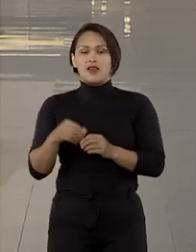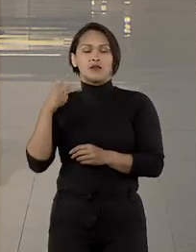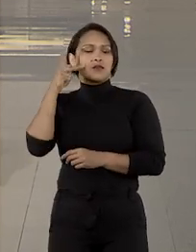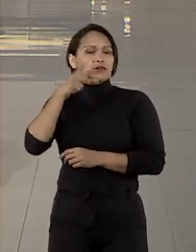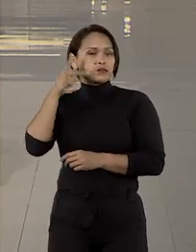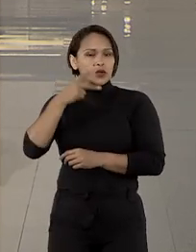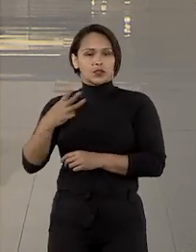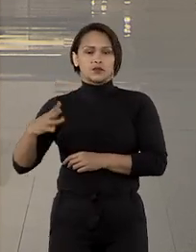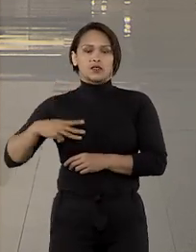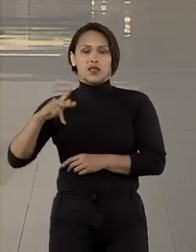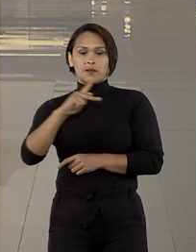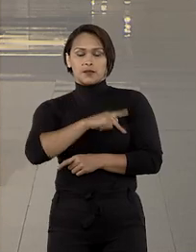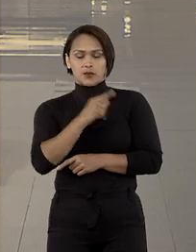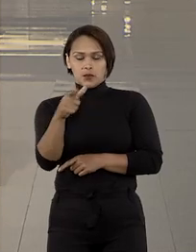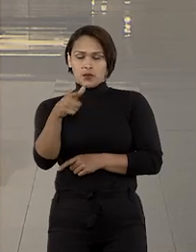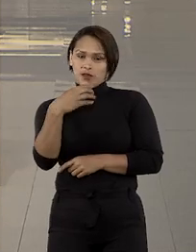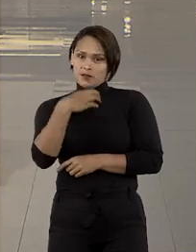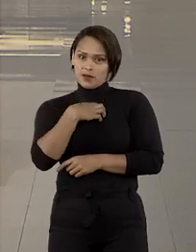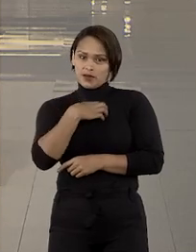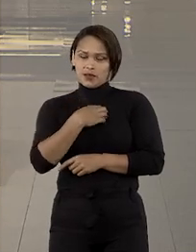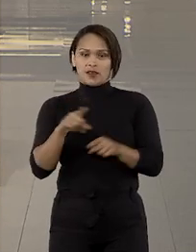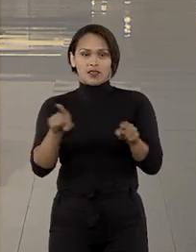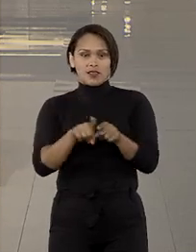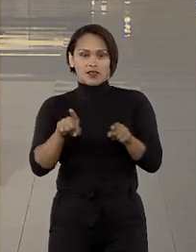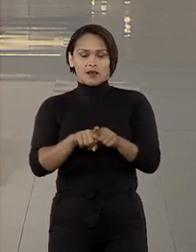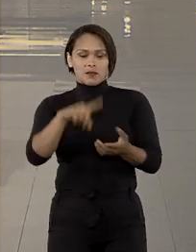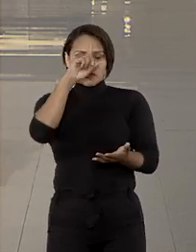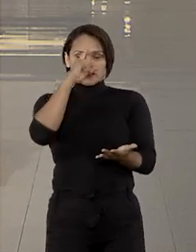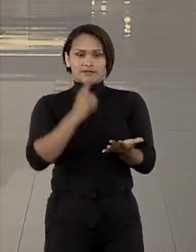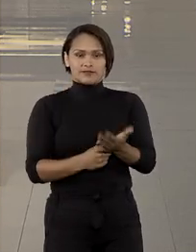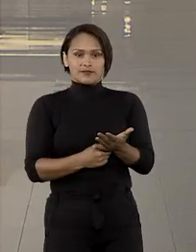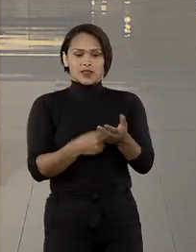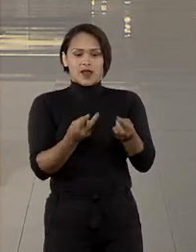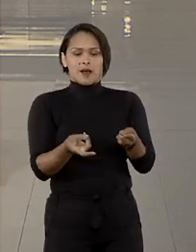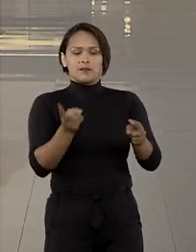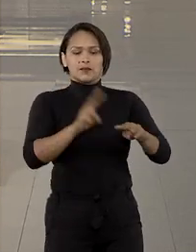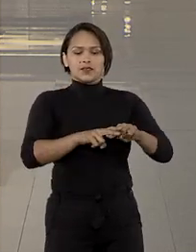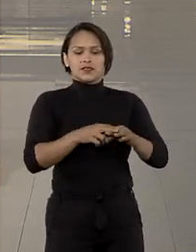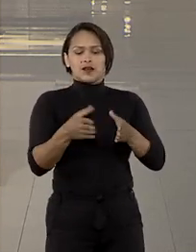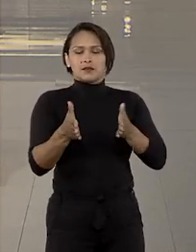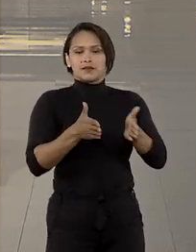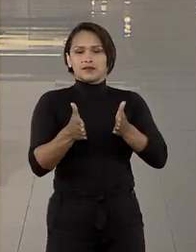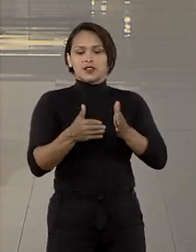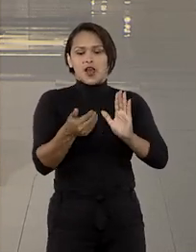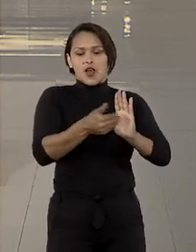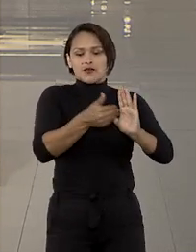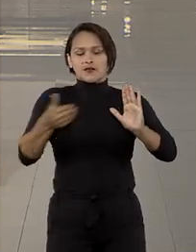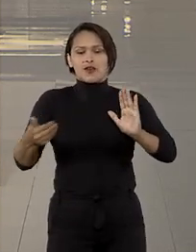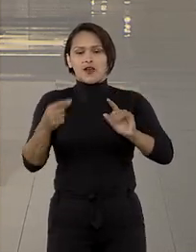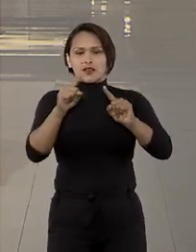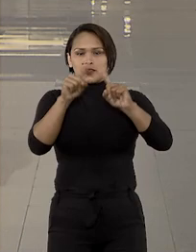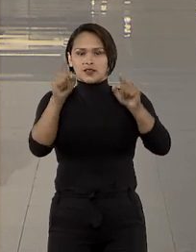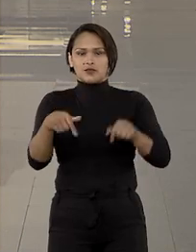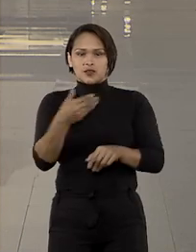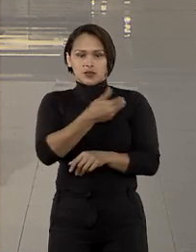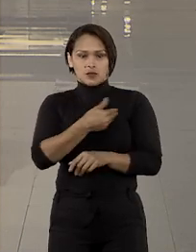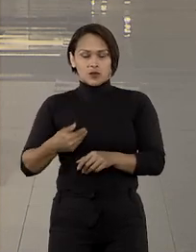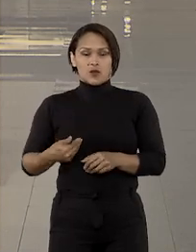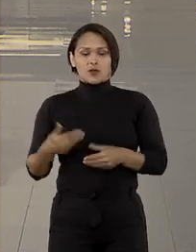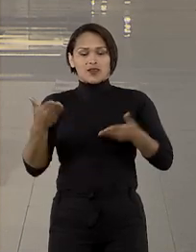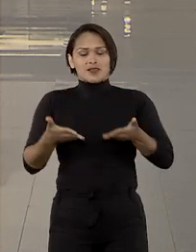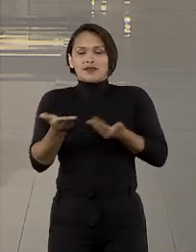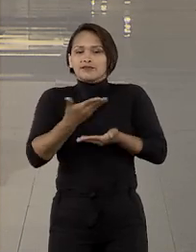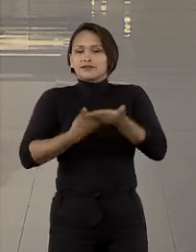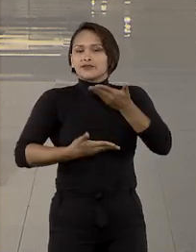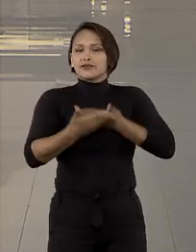promotora do Ministério Público da Bahia. Também foi decretada a prisão preventiva de uma pessoa de fora do serviço público que estaria